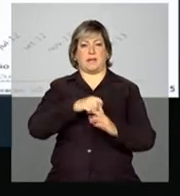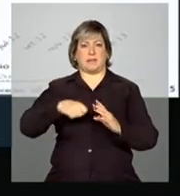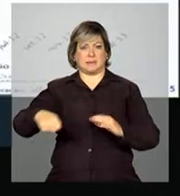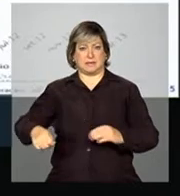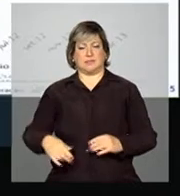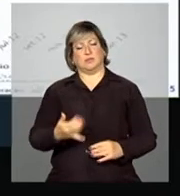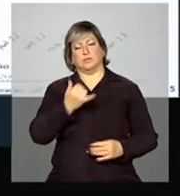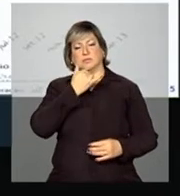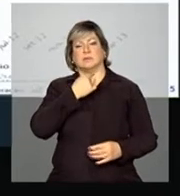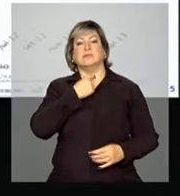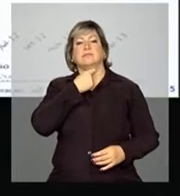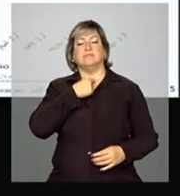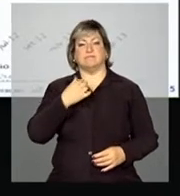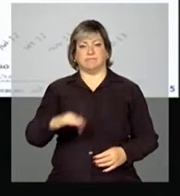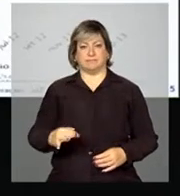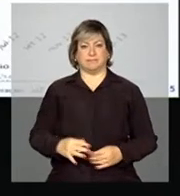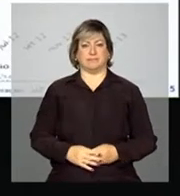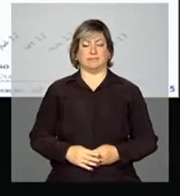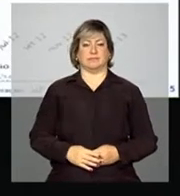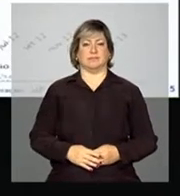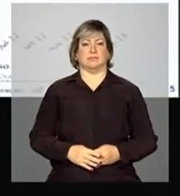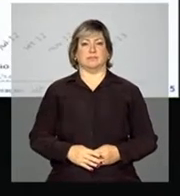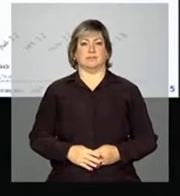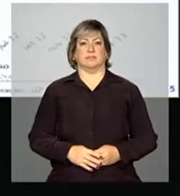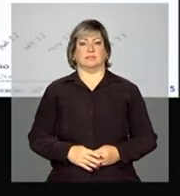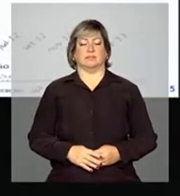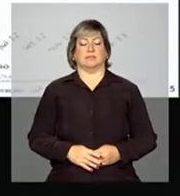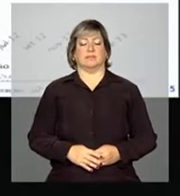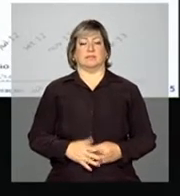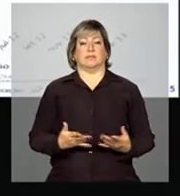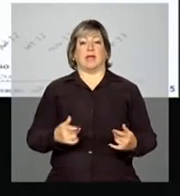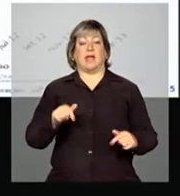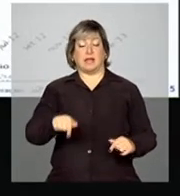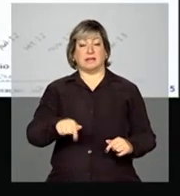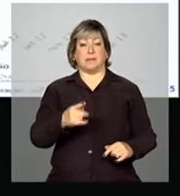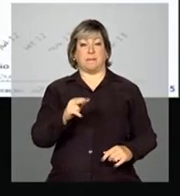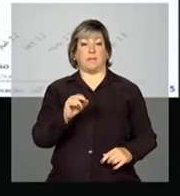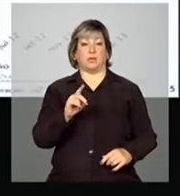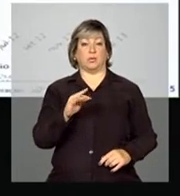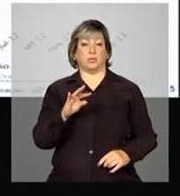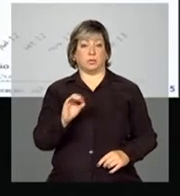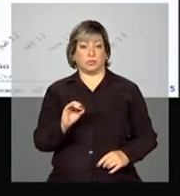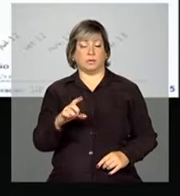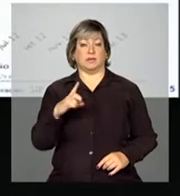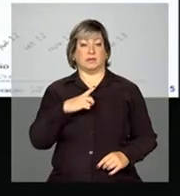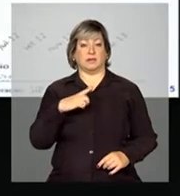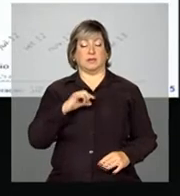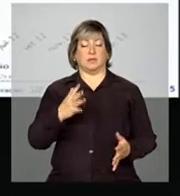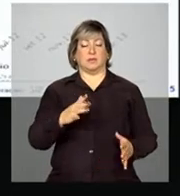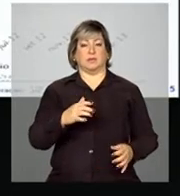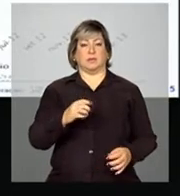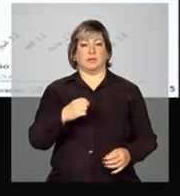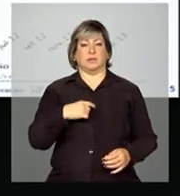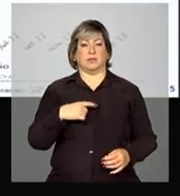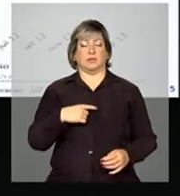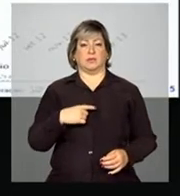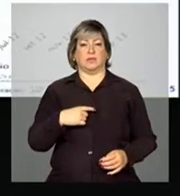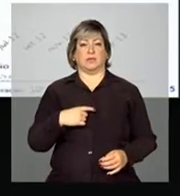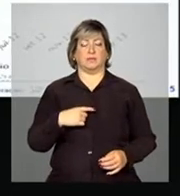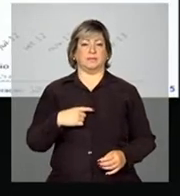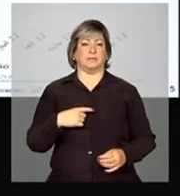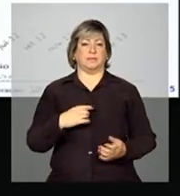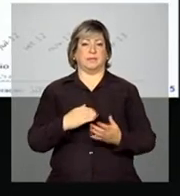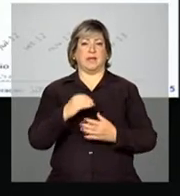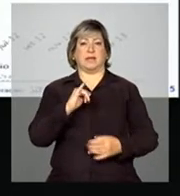Desculpa. Realmente, esses produtos têm um peso em torno de 2% no